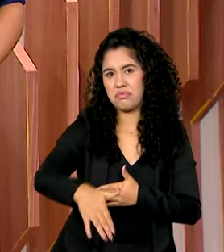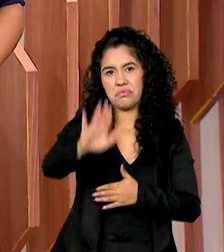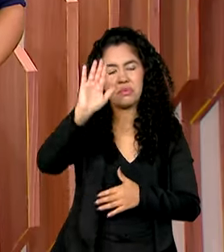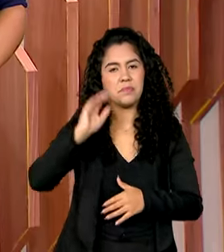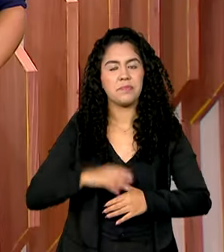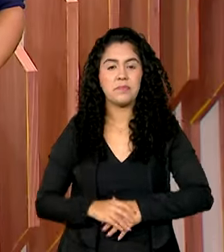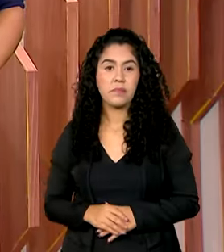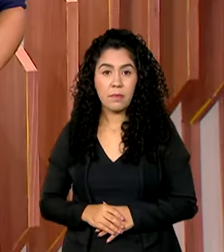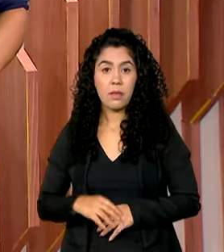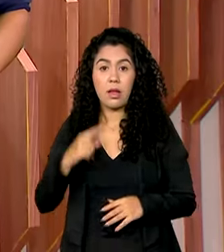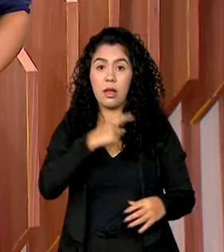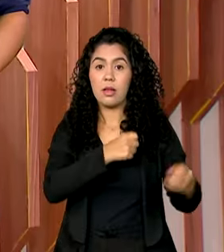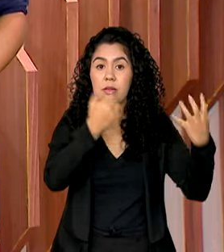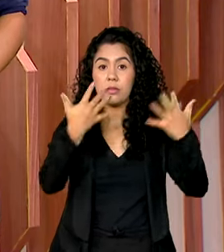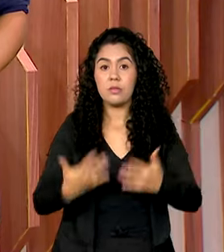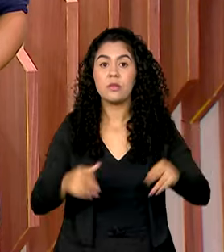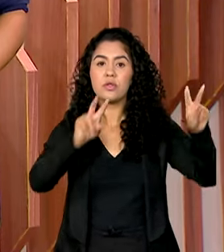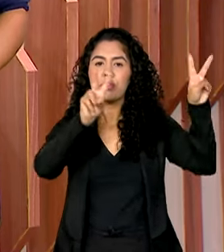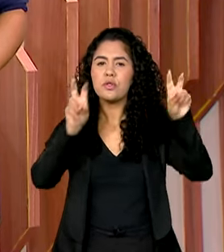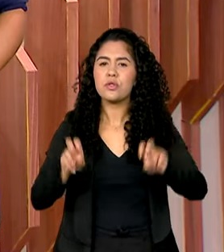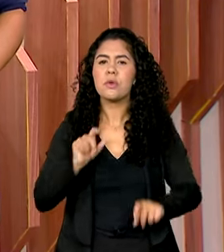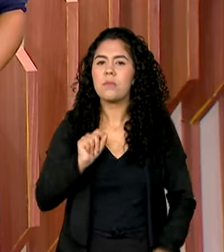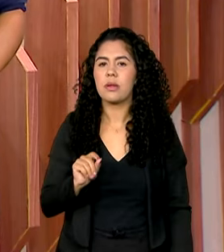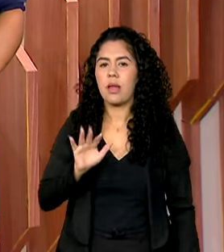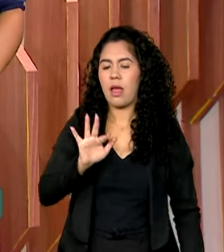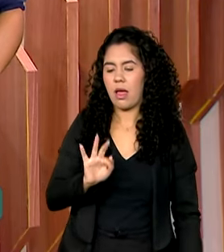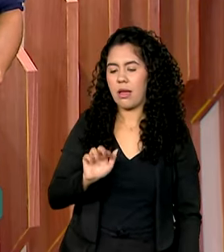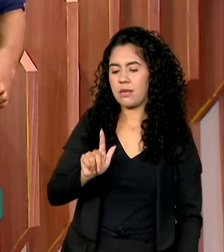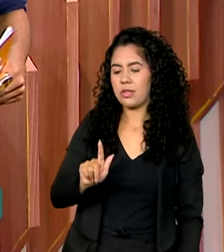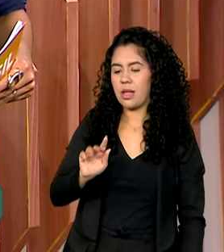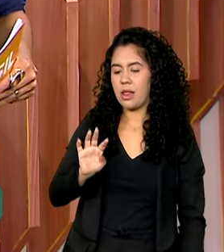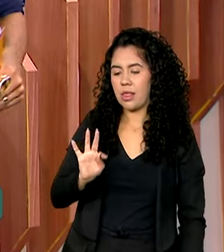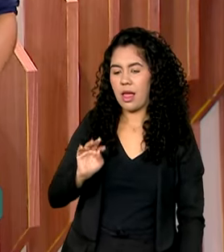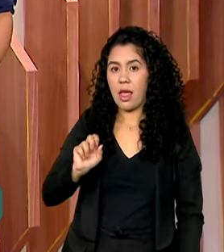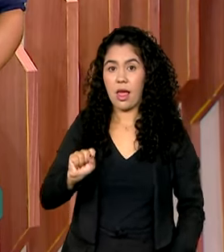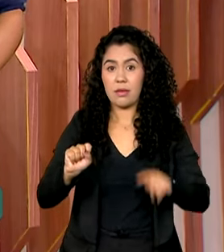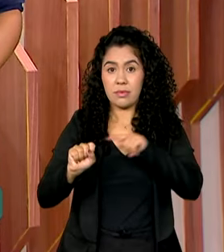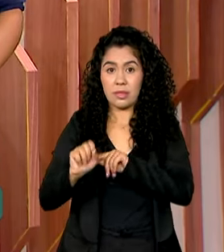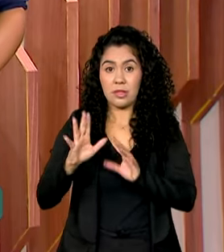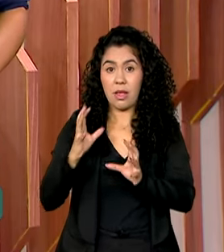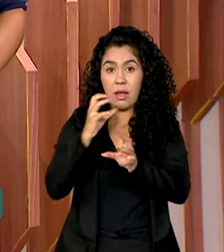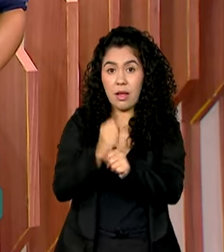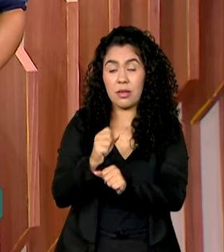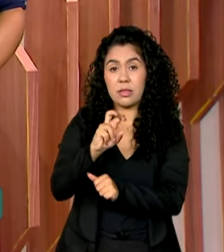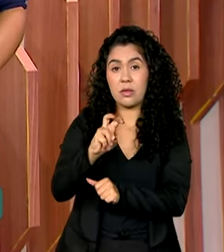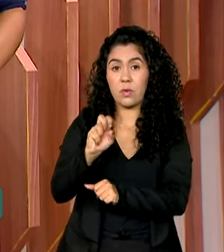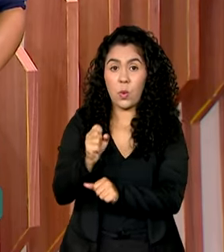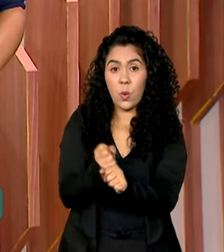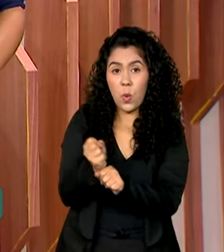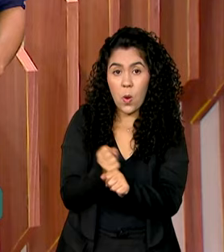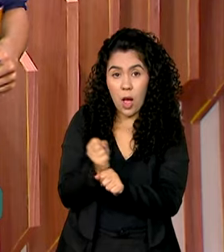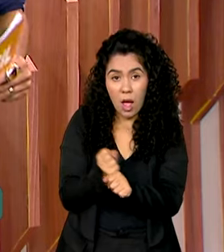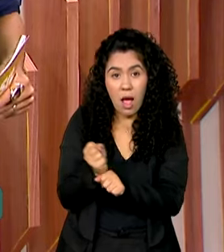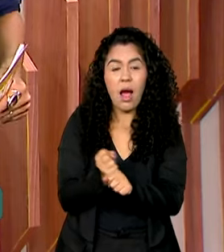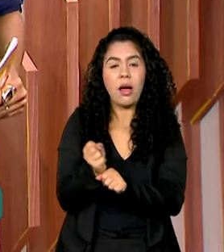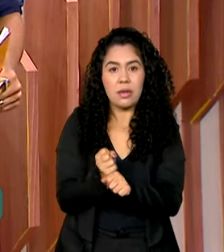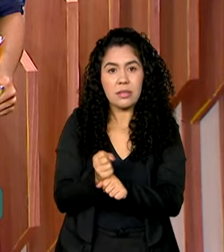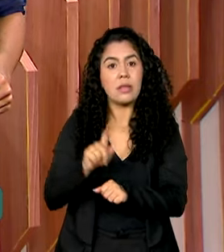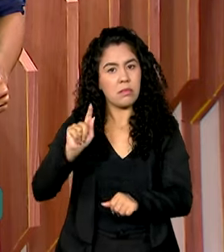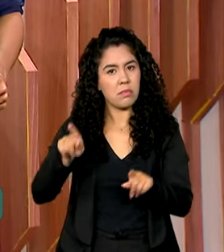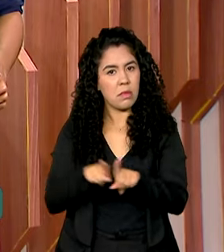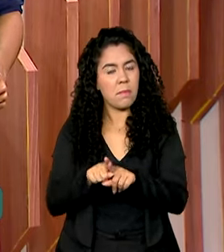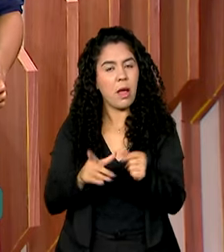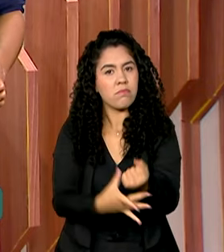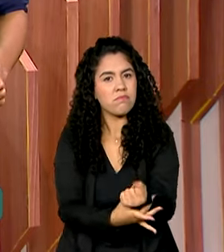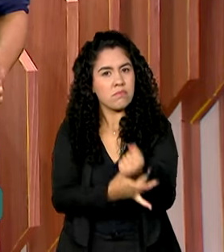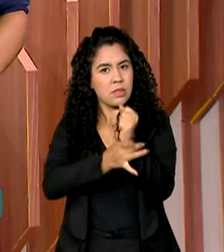O Fundo de Garantia do Tempo de Serviço completou 58 anos. Além de servir como um amparo ao